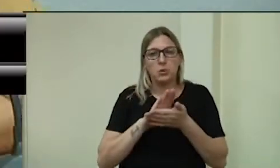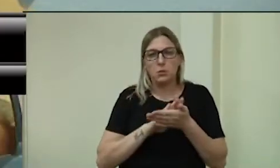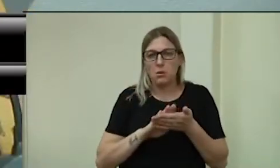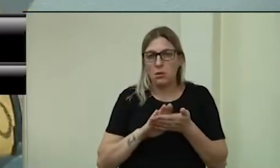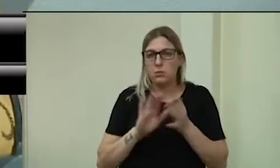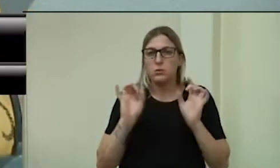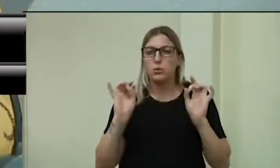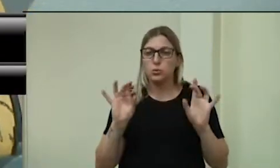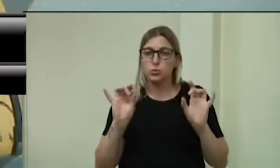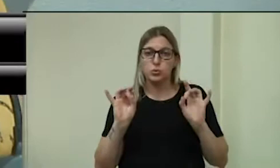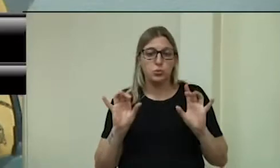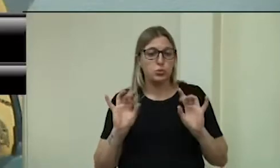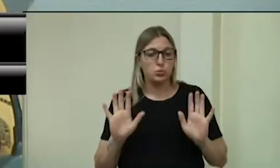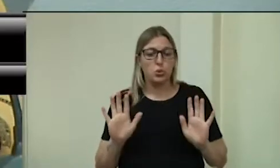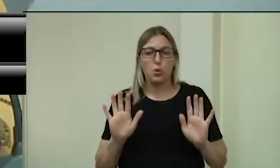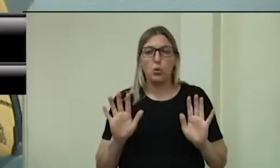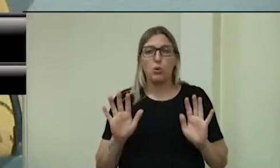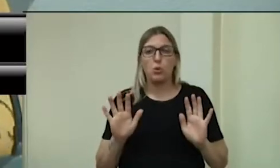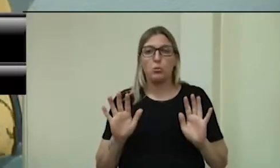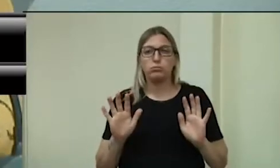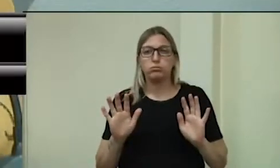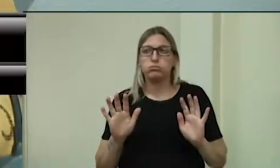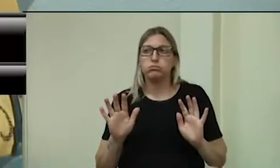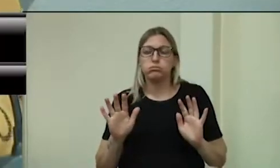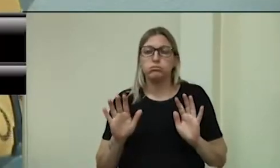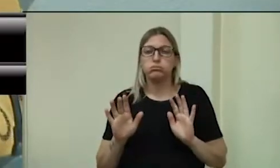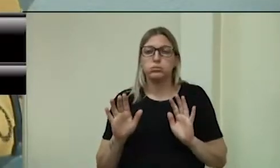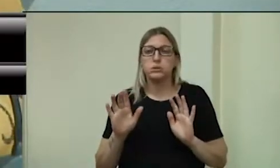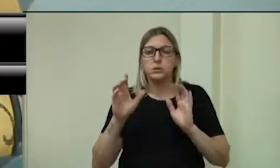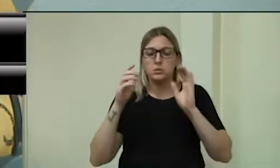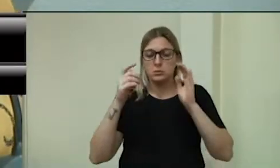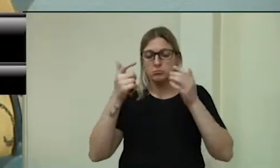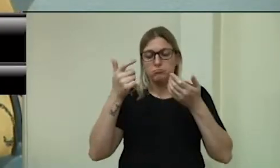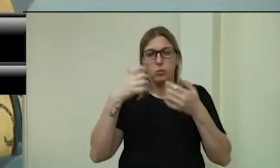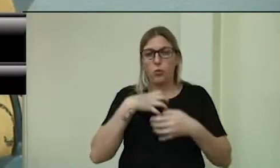agindo de uma forma democrática com vocês.